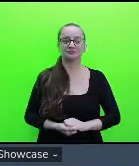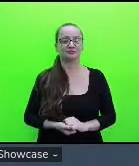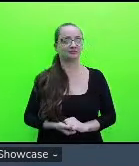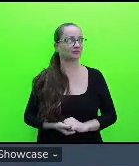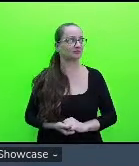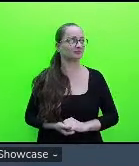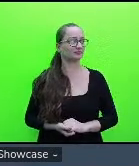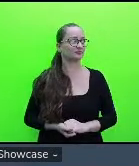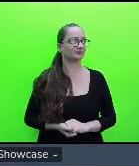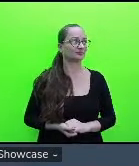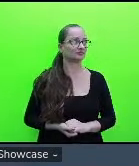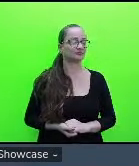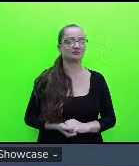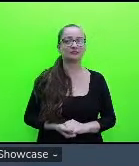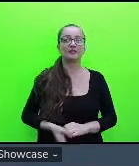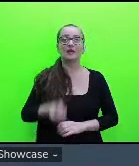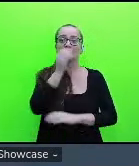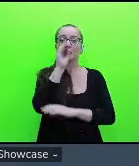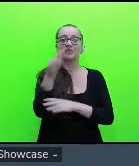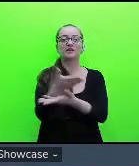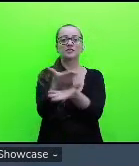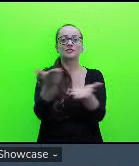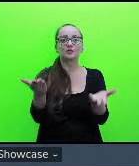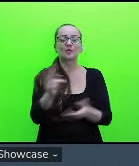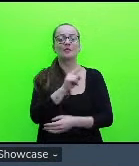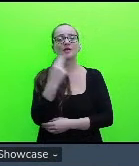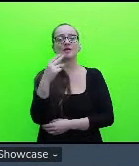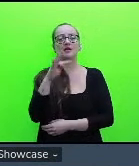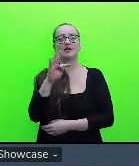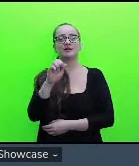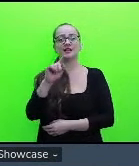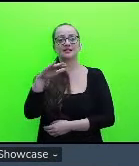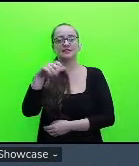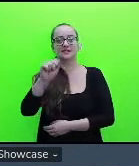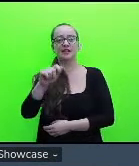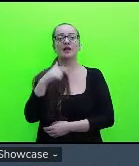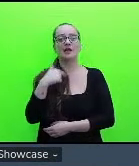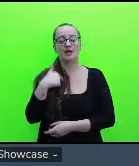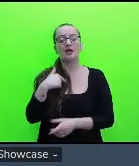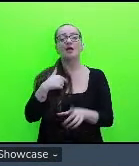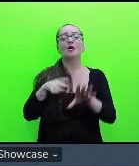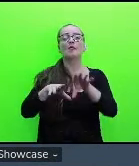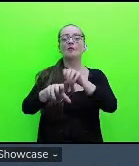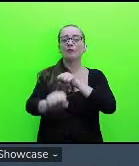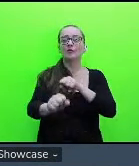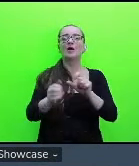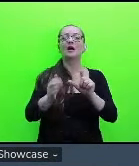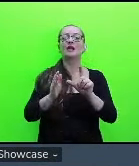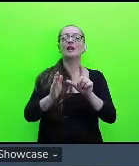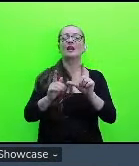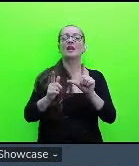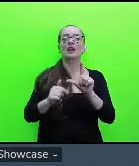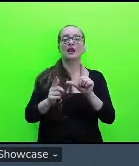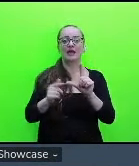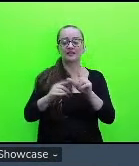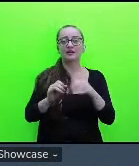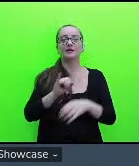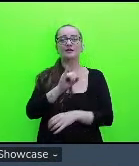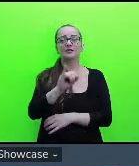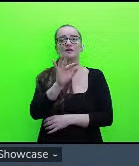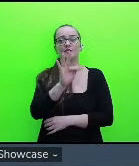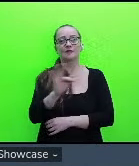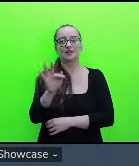boa tarde a todos meu nome é Tássia eu sou licenciada em letras pelo Instituto Federal Campo São João